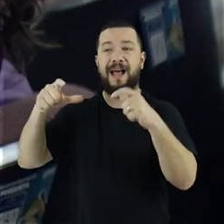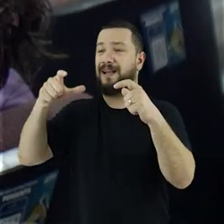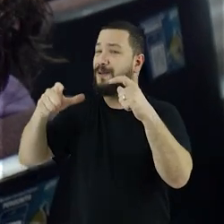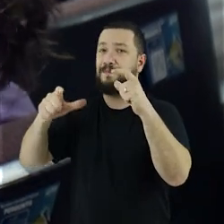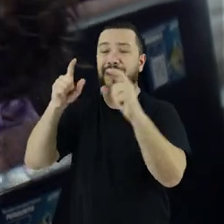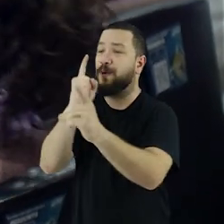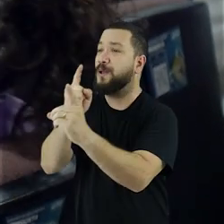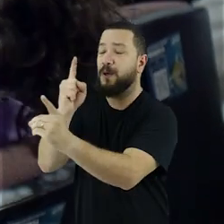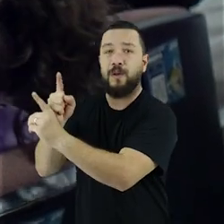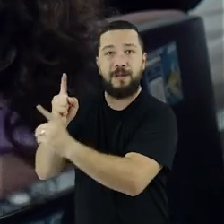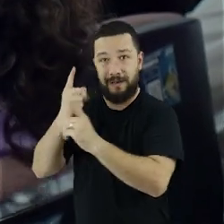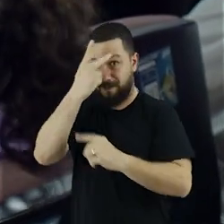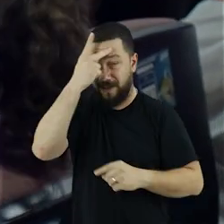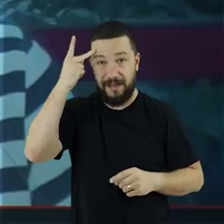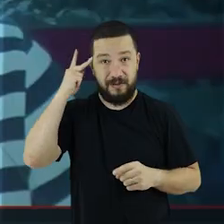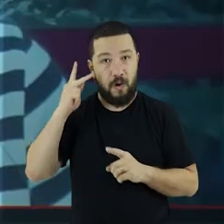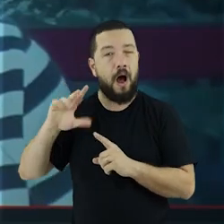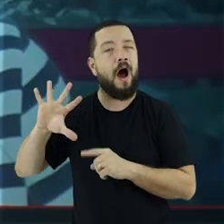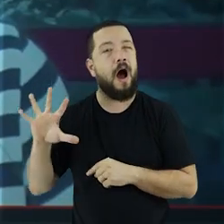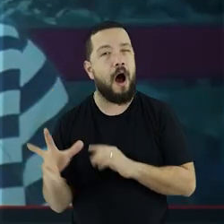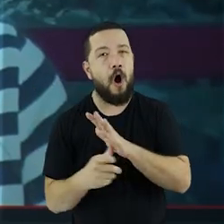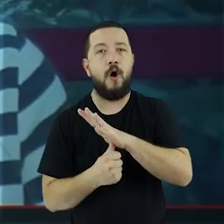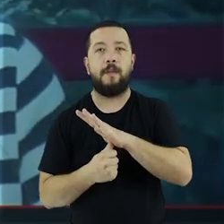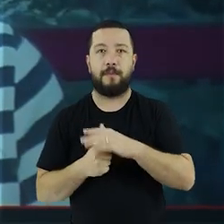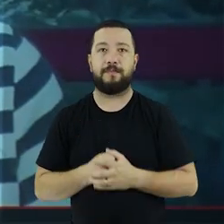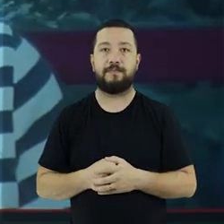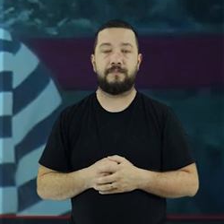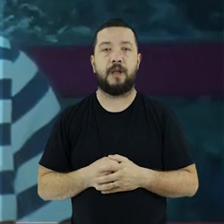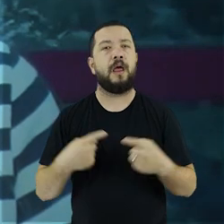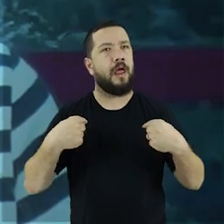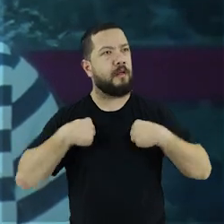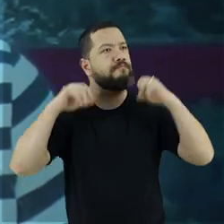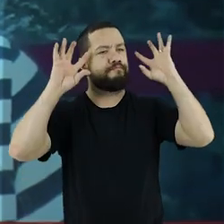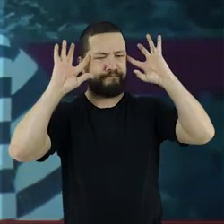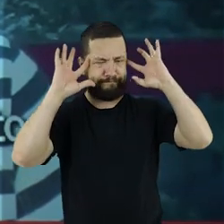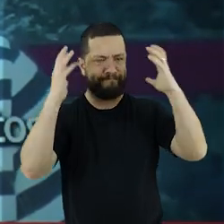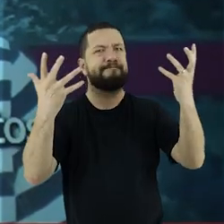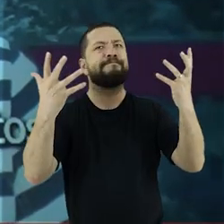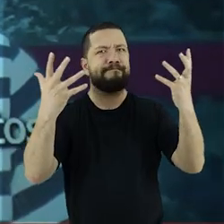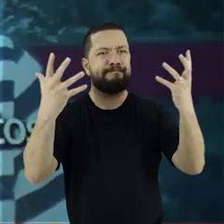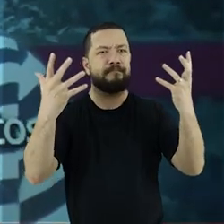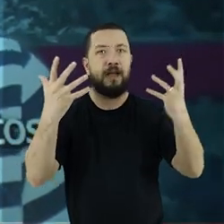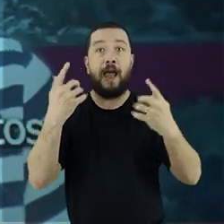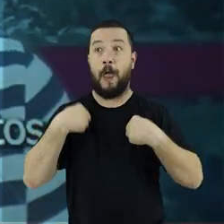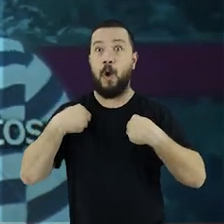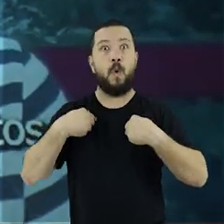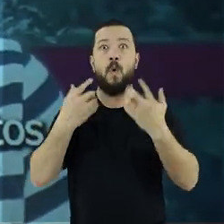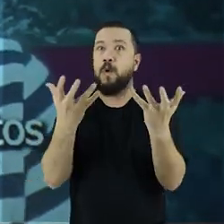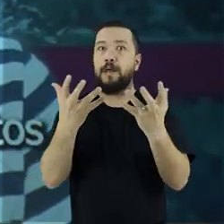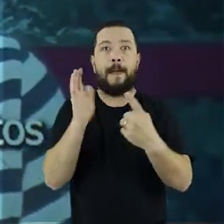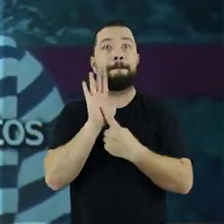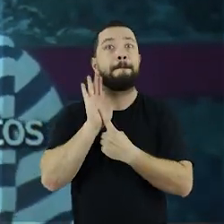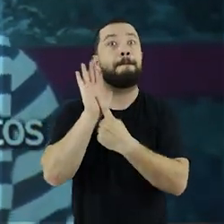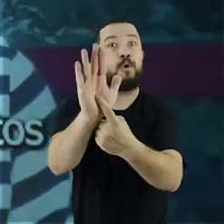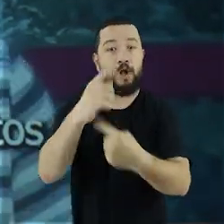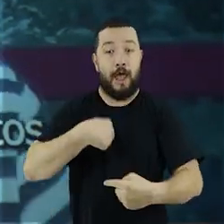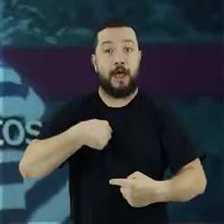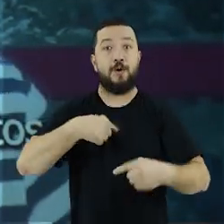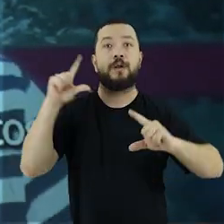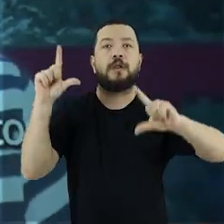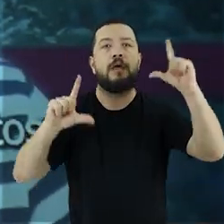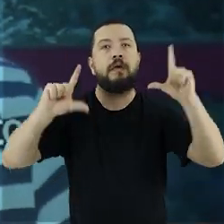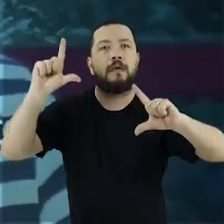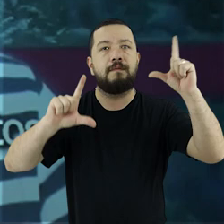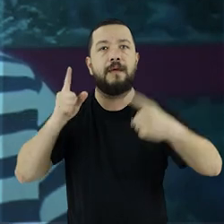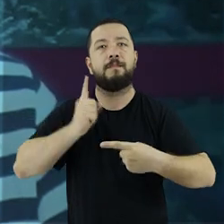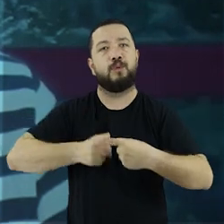resgatadas nessa condição. E eu decidi que a minha solução era passar na televisão, porque